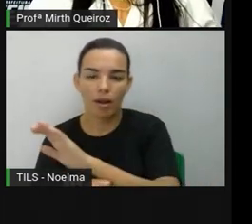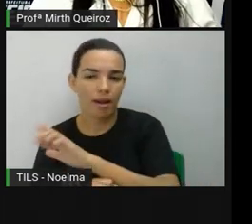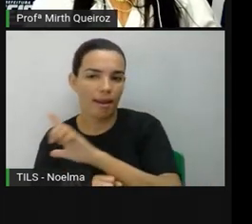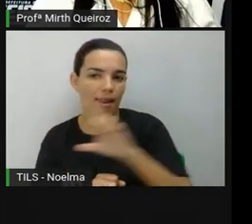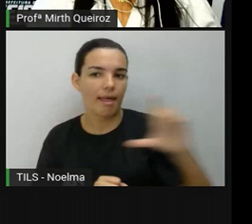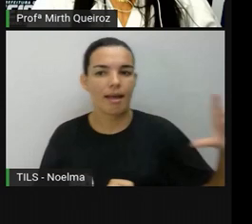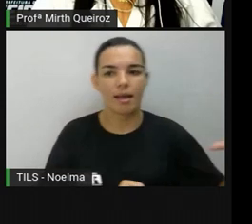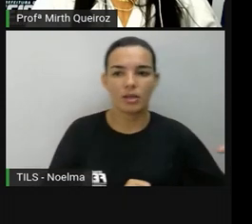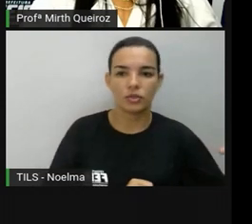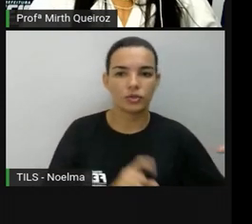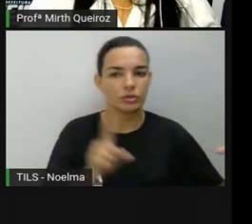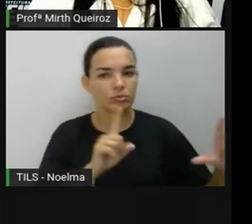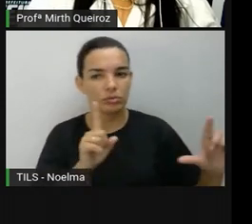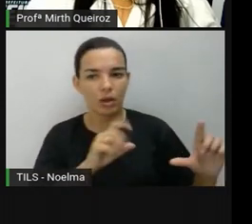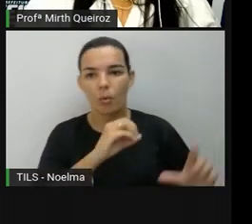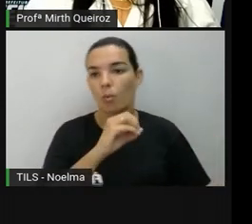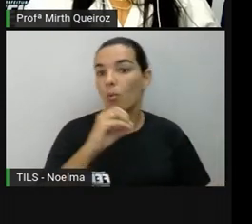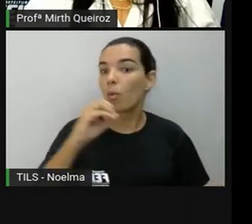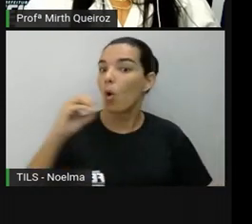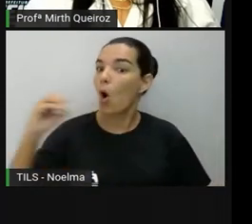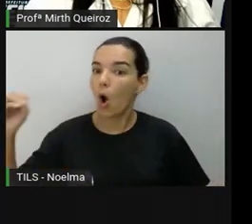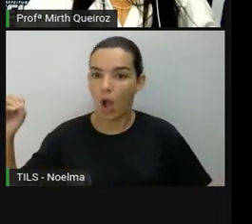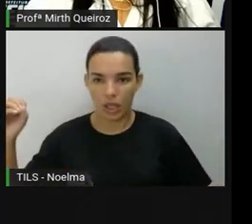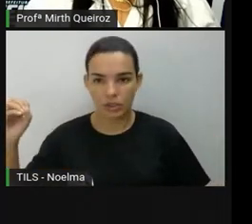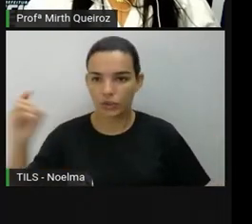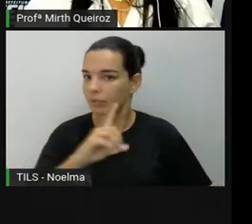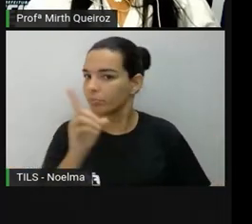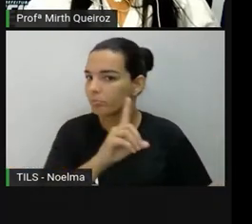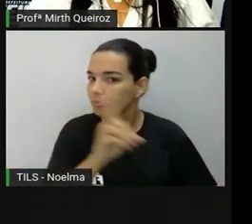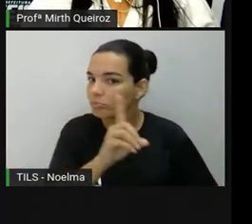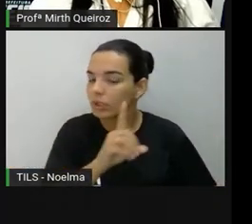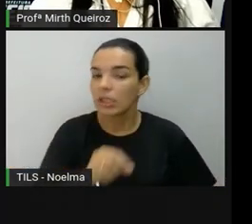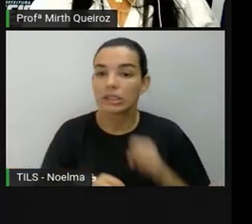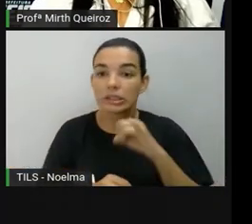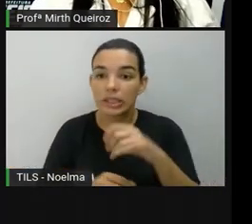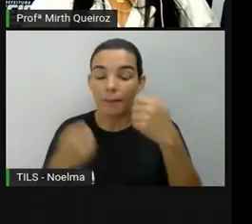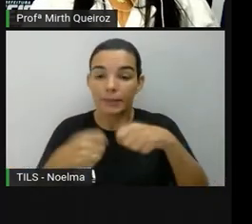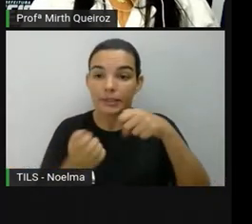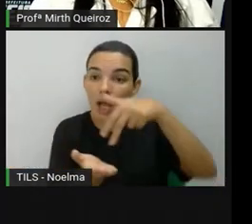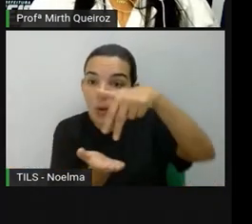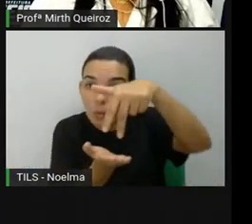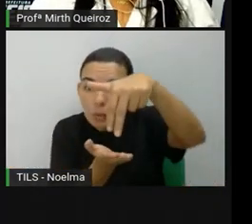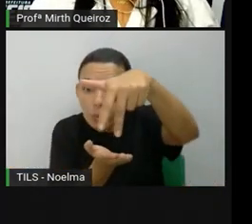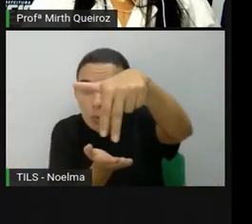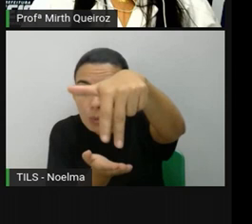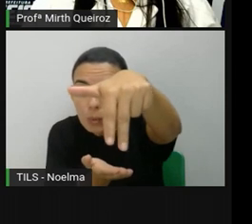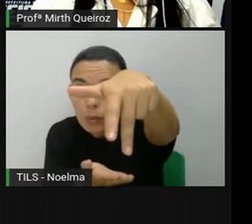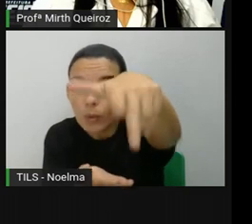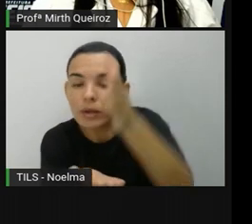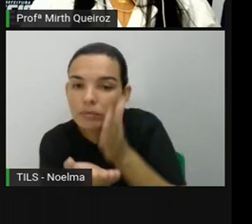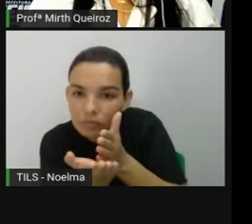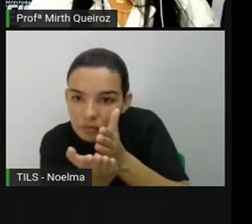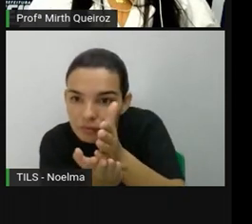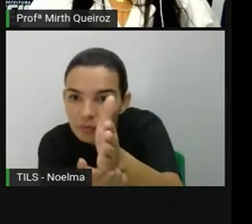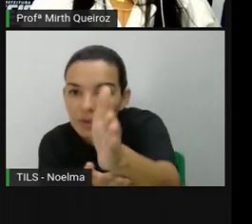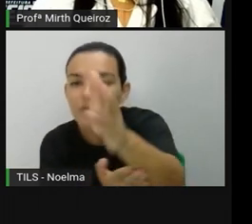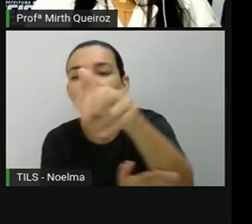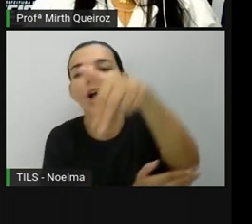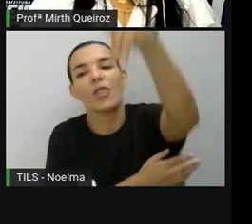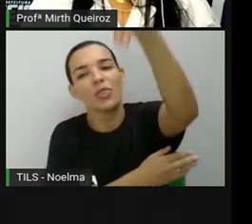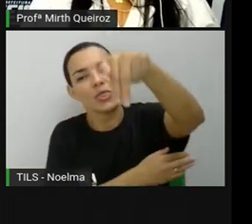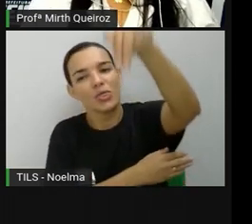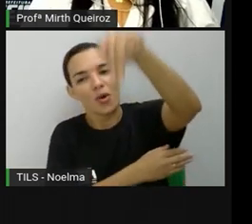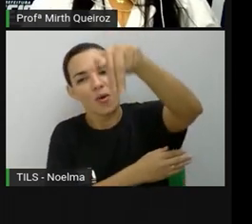de um lado fica leste e do outro lado fica leste. então se Lucas seguisse em frente ele chegaria aí